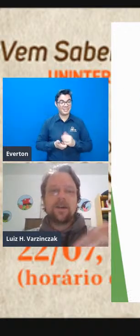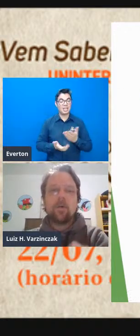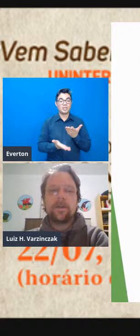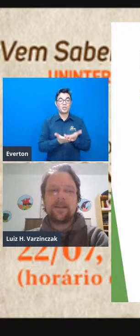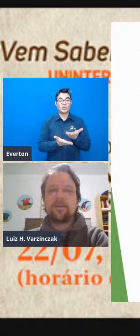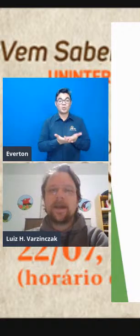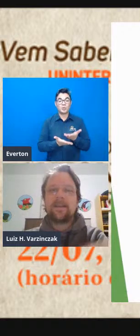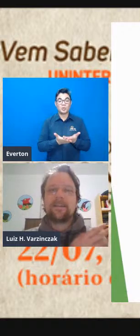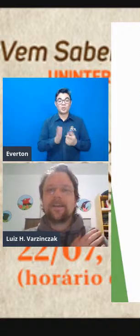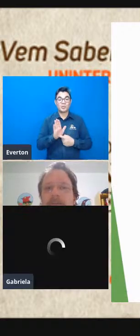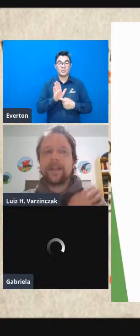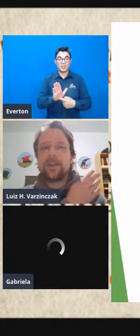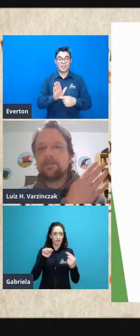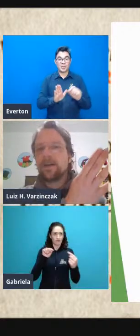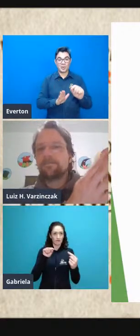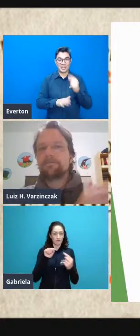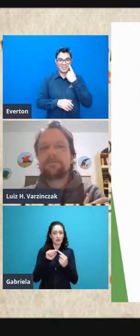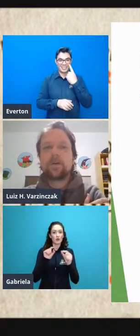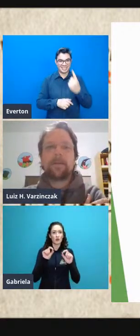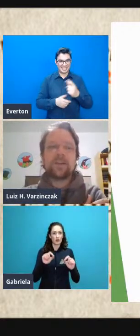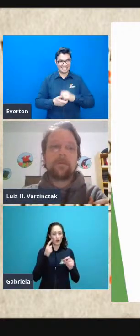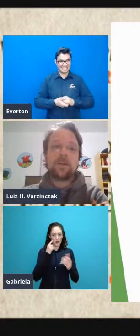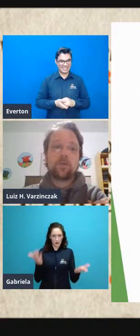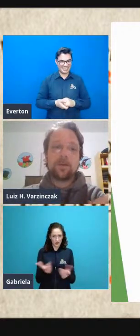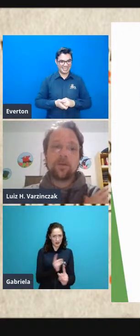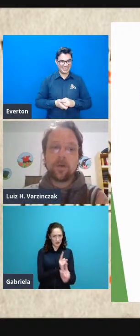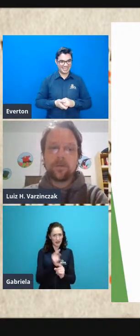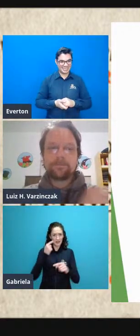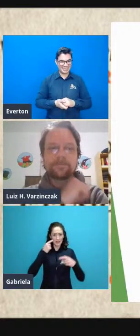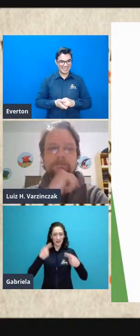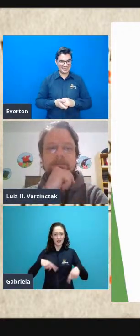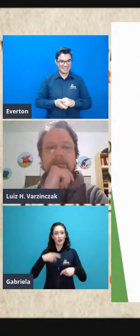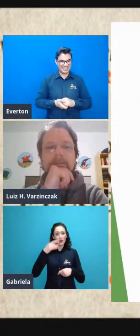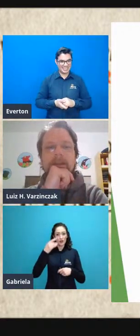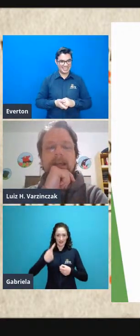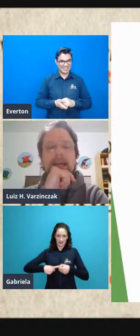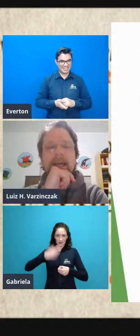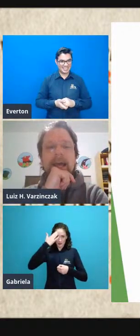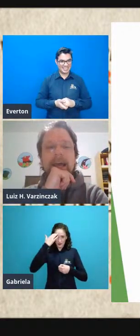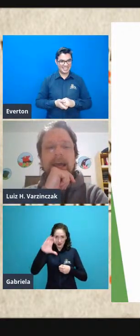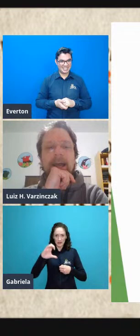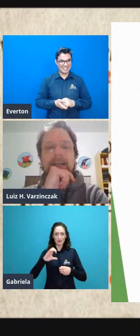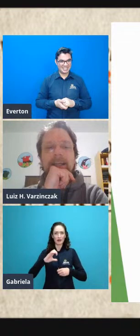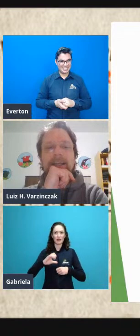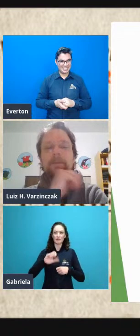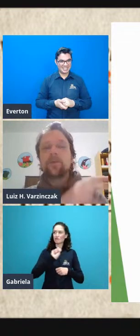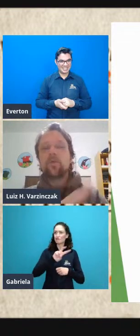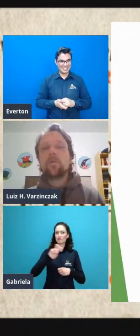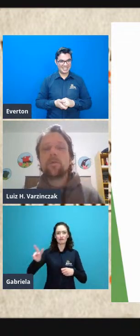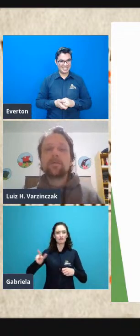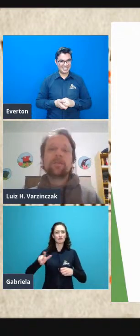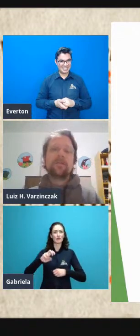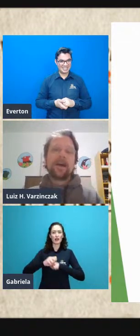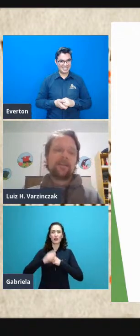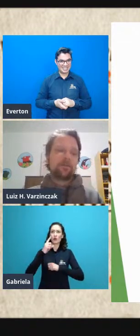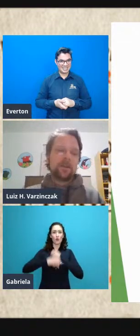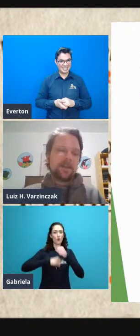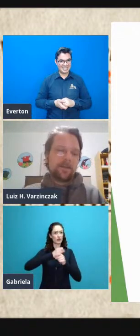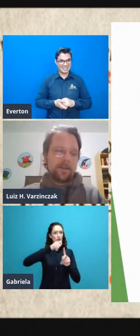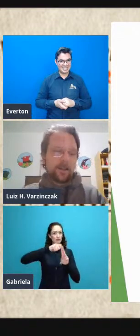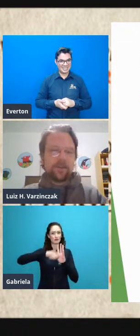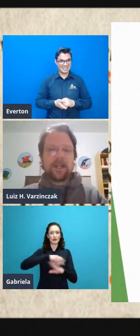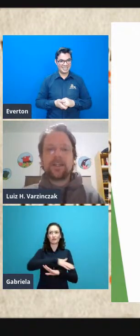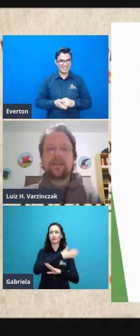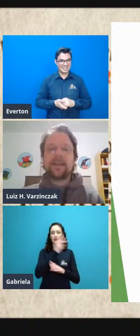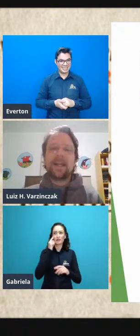A gente encontra essa espécie em Curitiba praticamente o ano todo e é muito comum e muito fácil